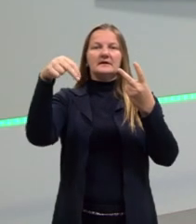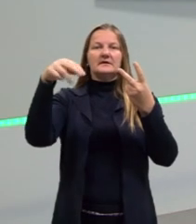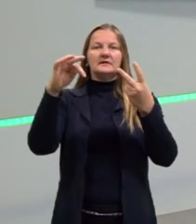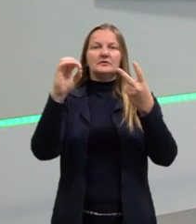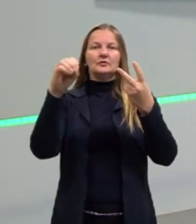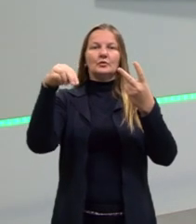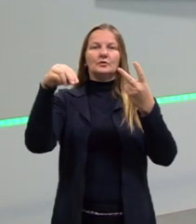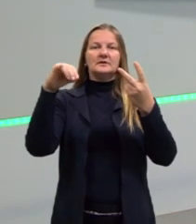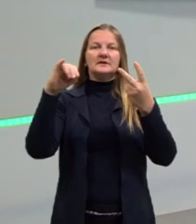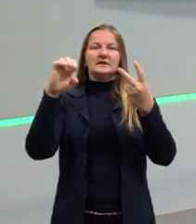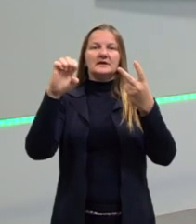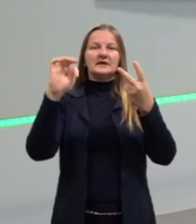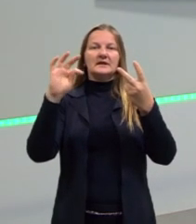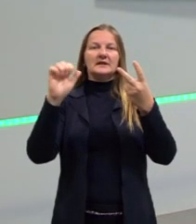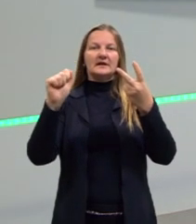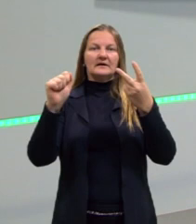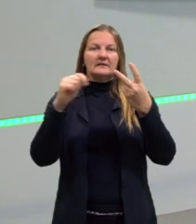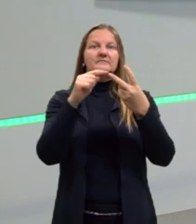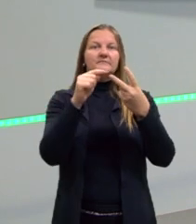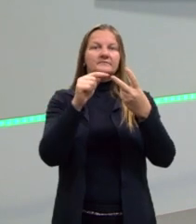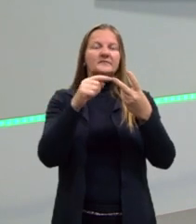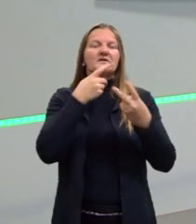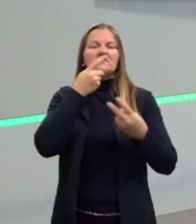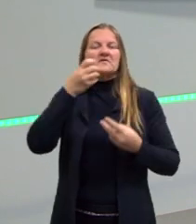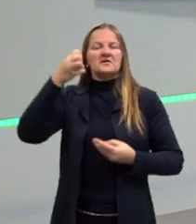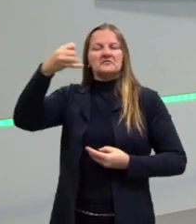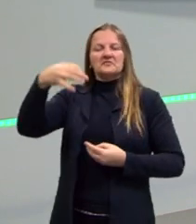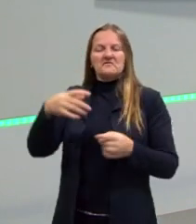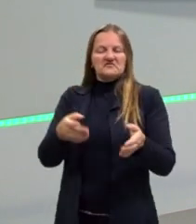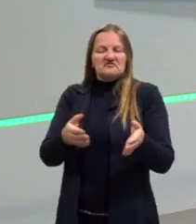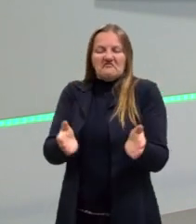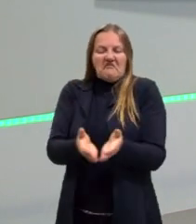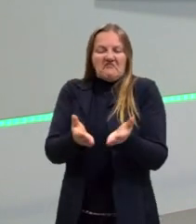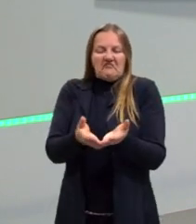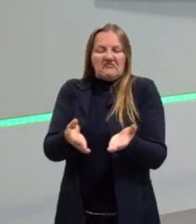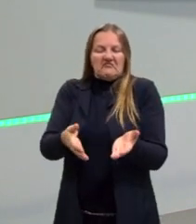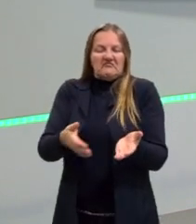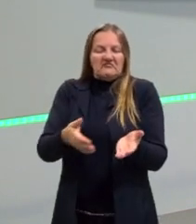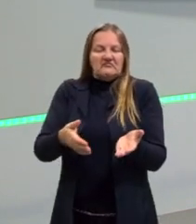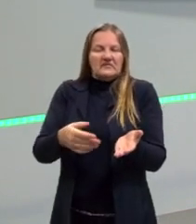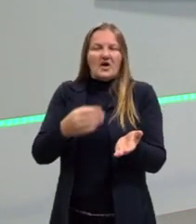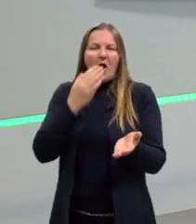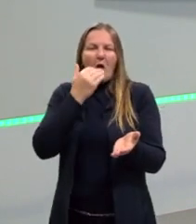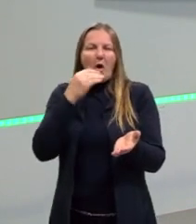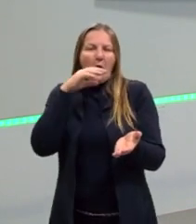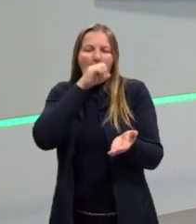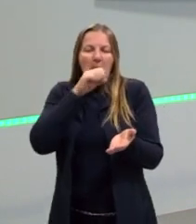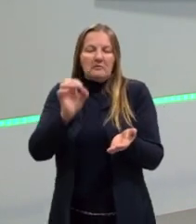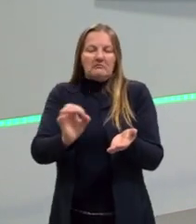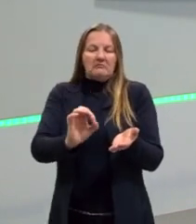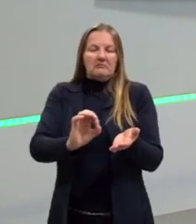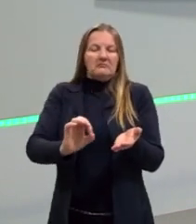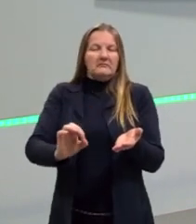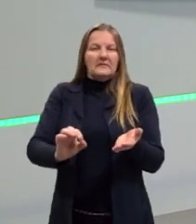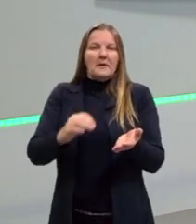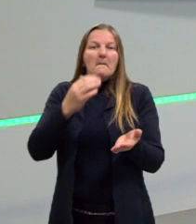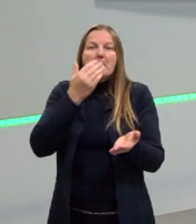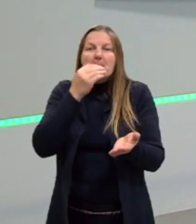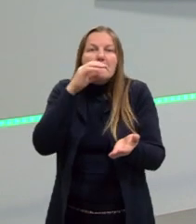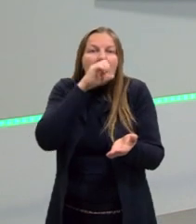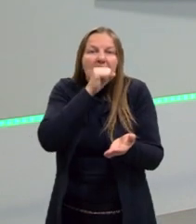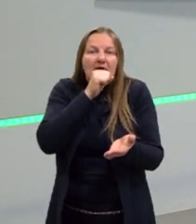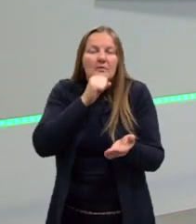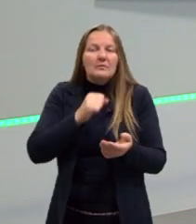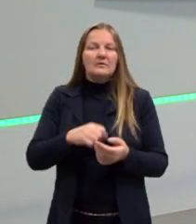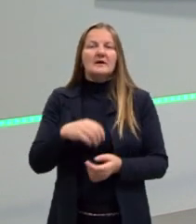que Maria Antonieta teria dito para as pessoas que não tinham pão comerem brioche. Então, imagina, as pessoas não tinham dinheiro nem para o pão, quanto